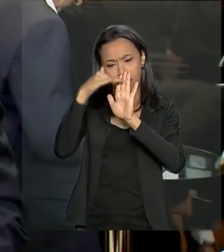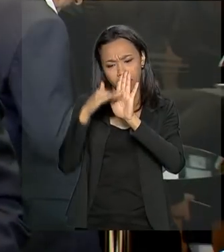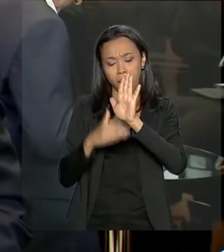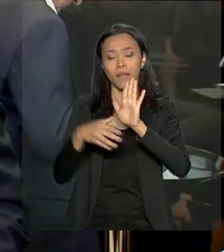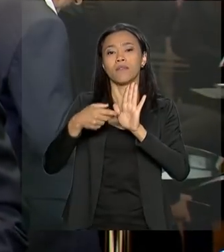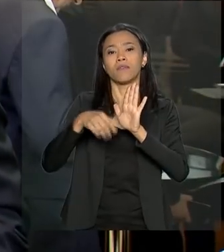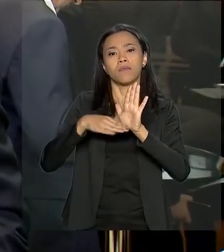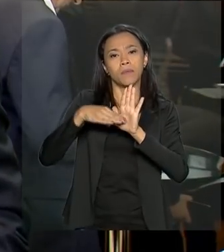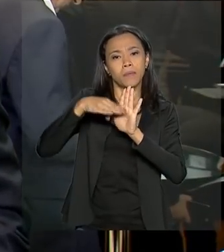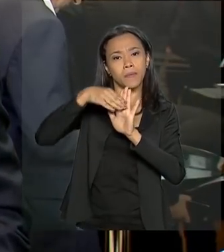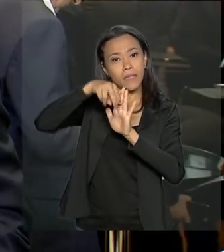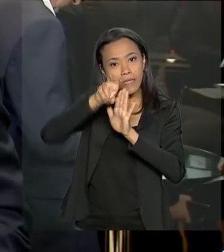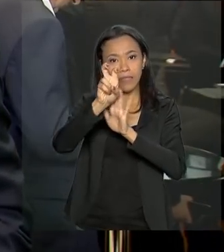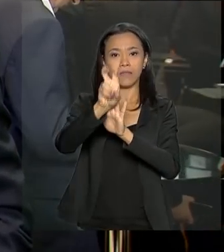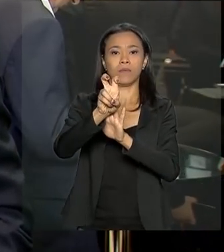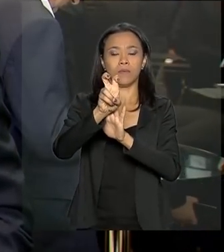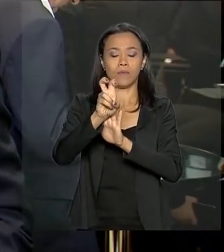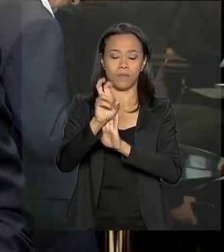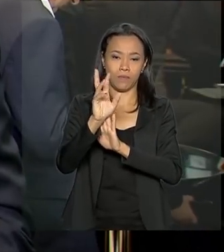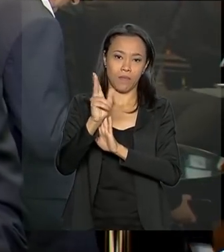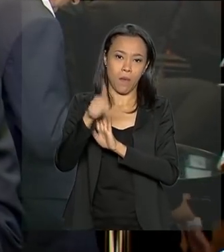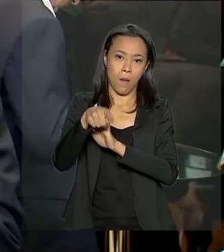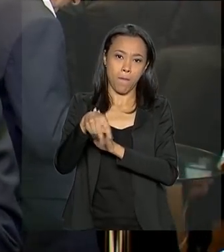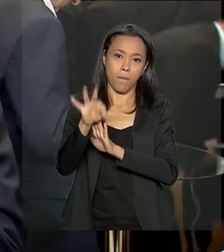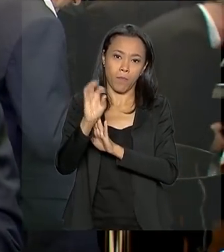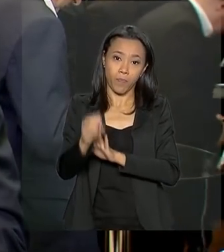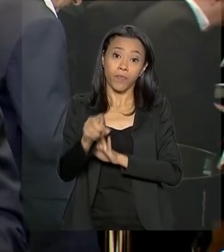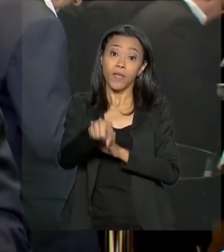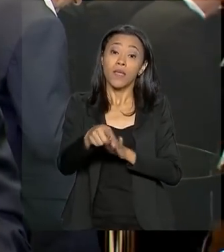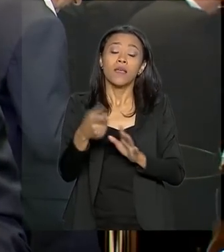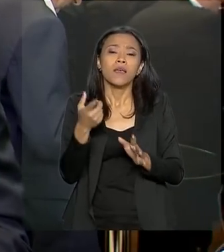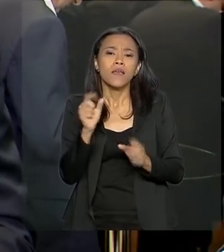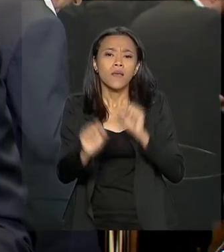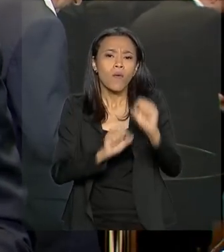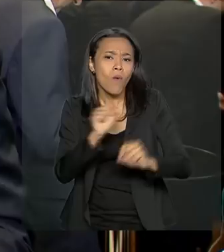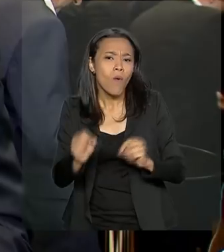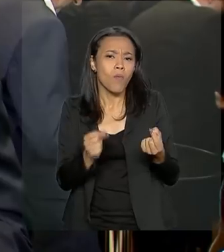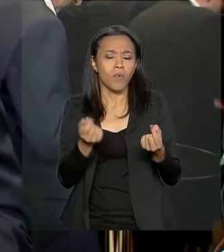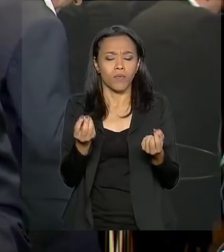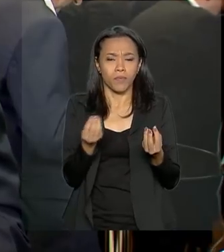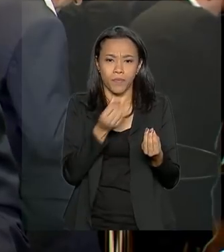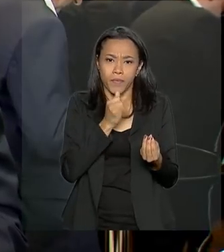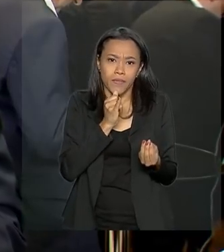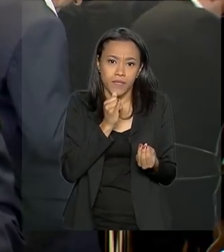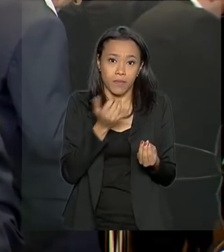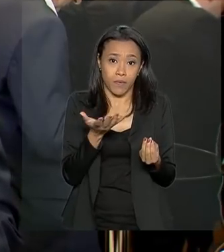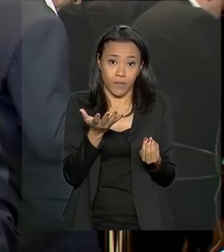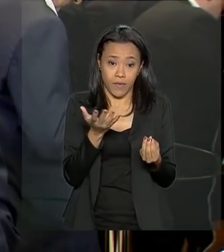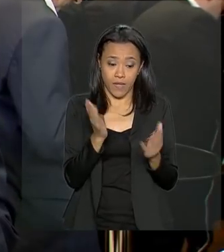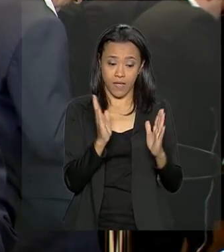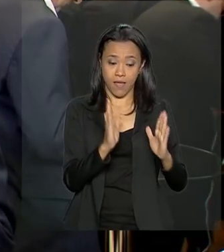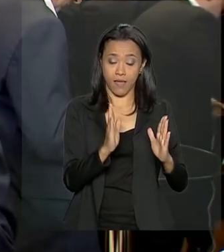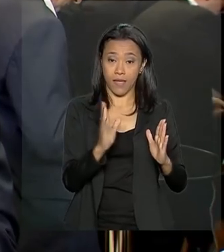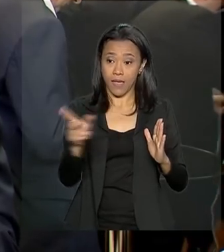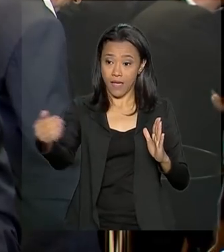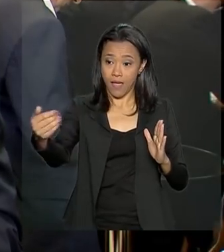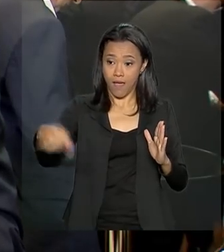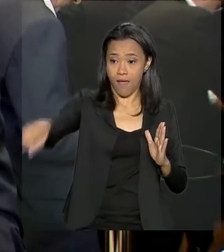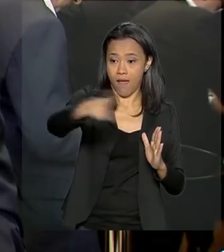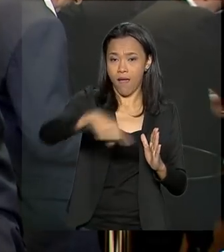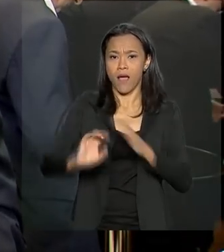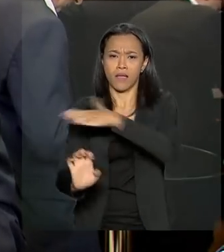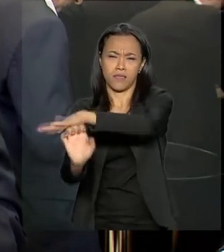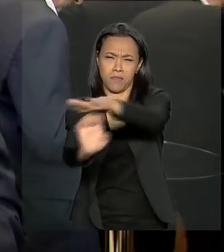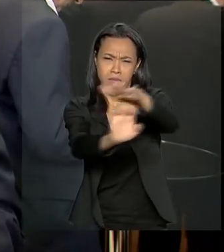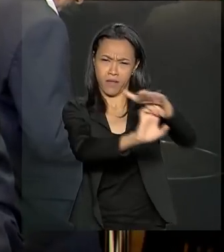leilão está marcado logo mais para as 10 horas da manhã e a fase de habilitação, ou seja, aquela fase em que as empresas ou os